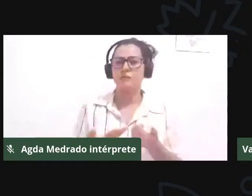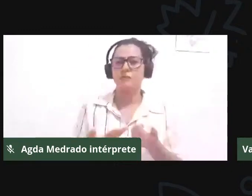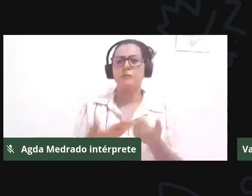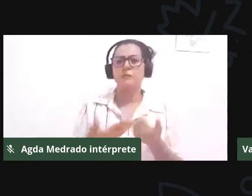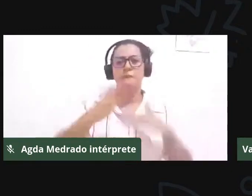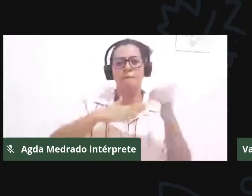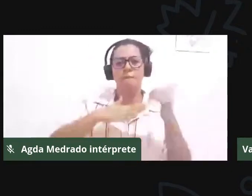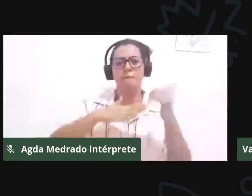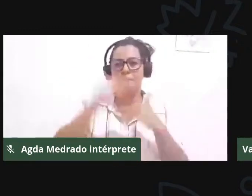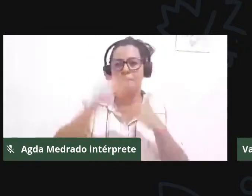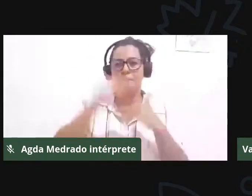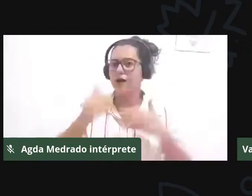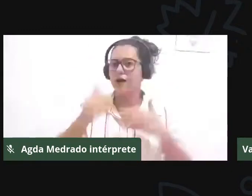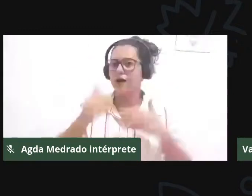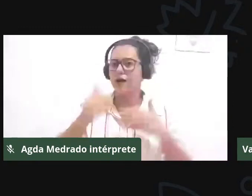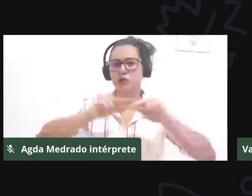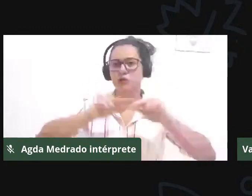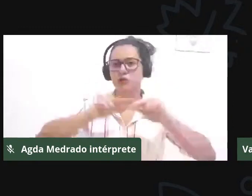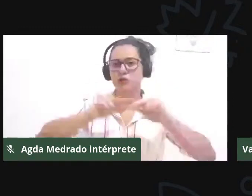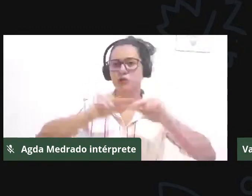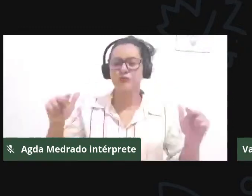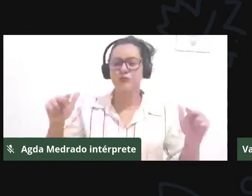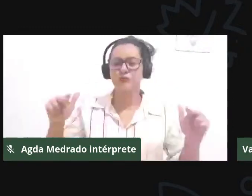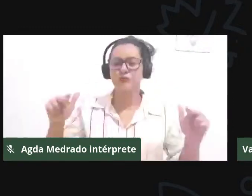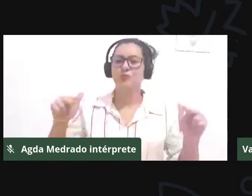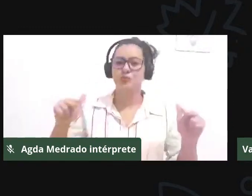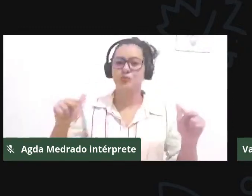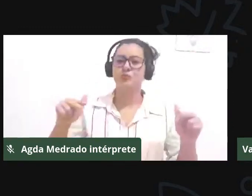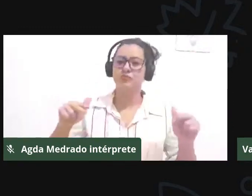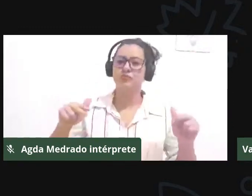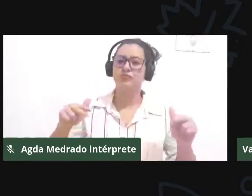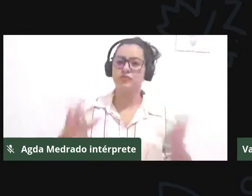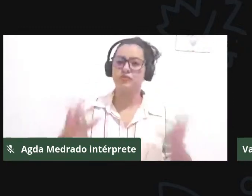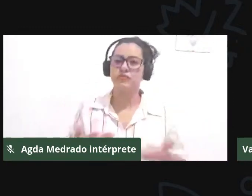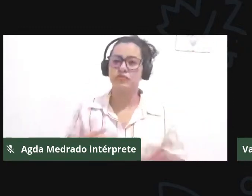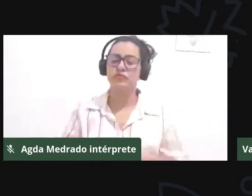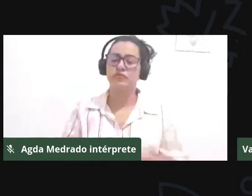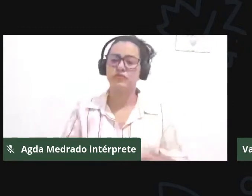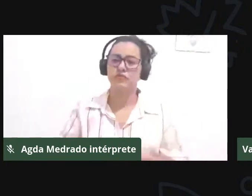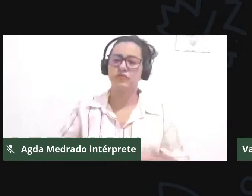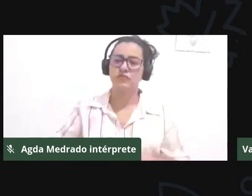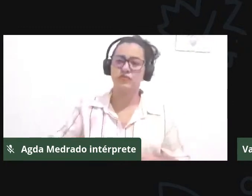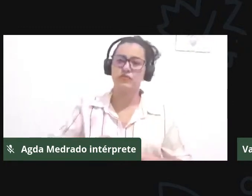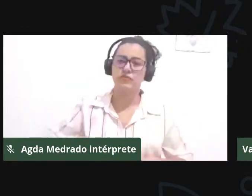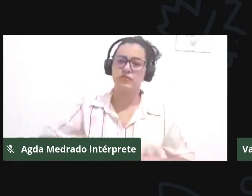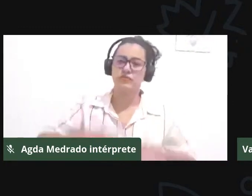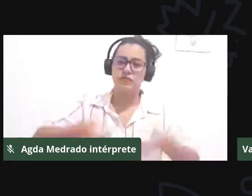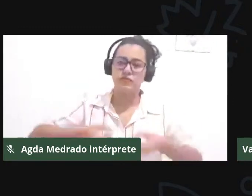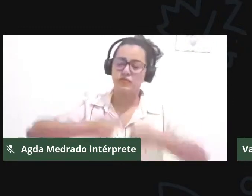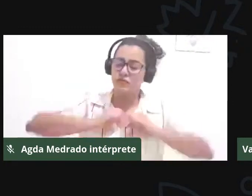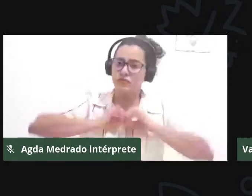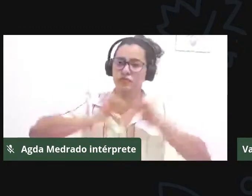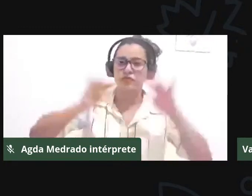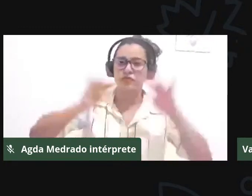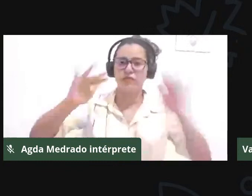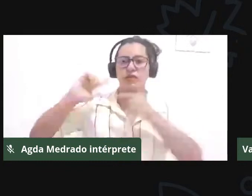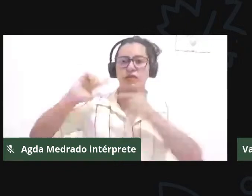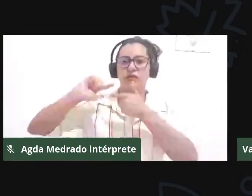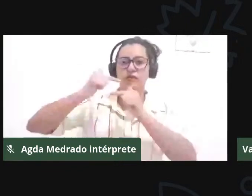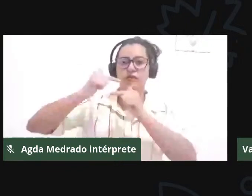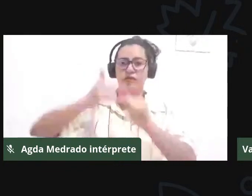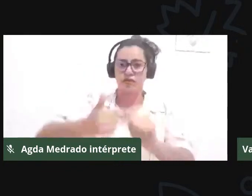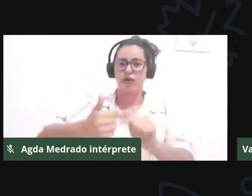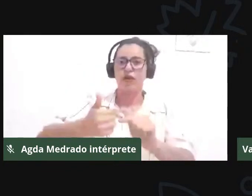gerando transmissão pela tradição. Então, é importante a gente pensar também nesses